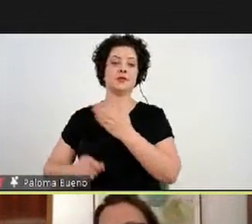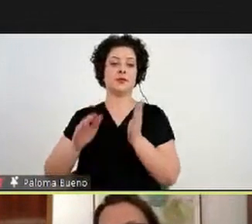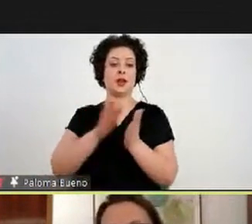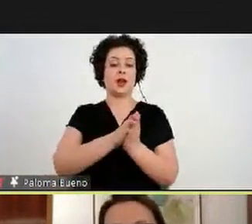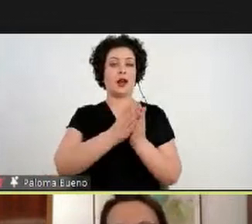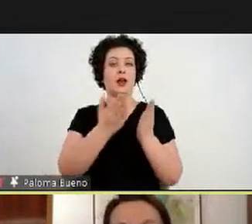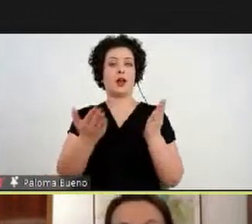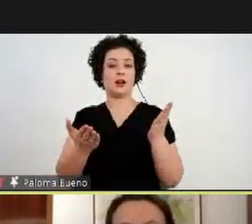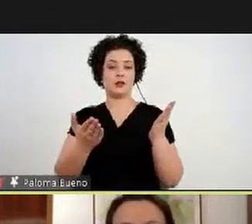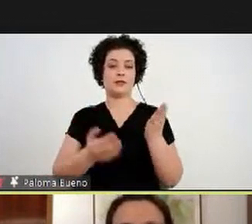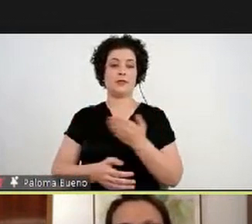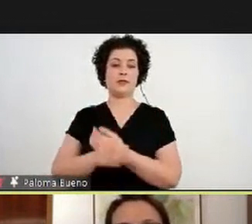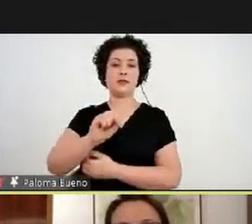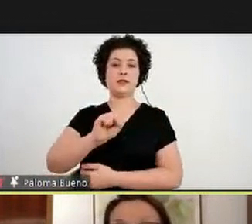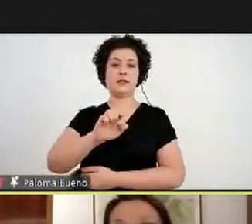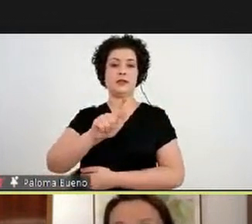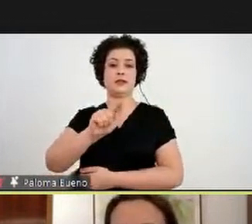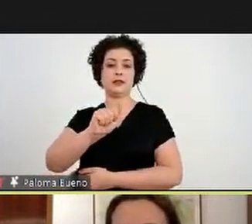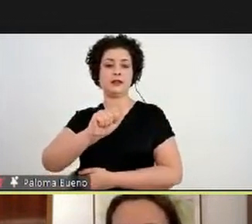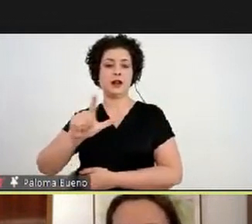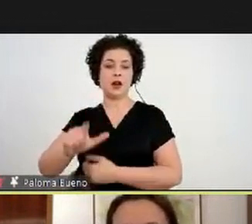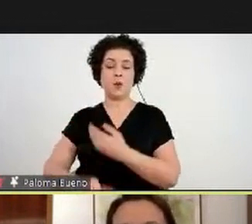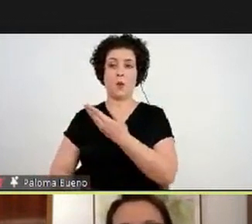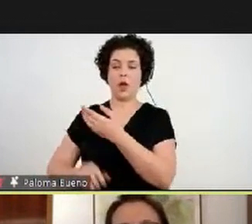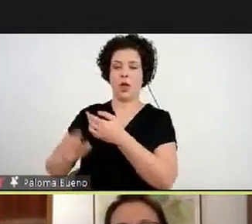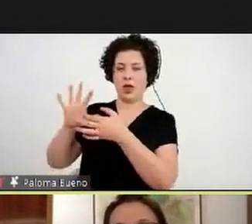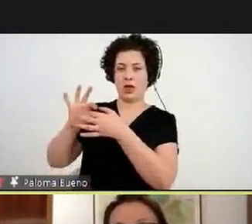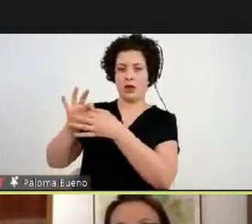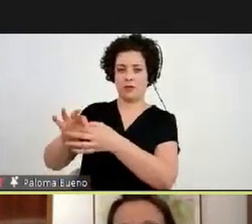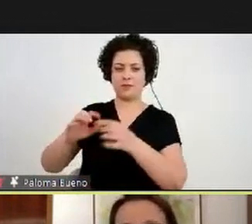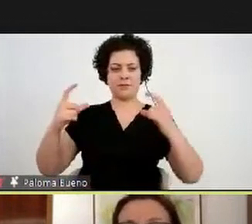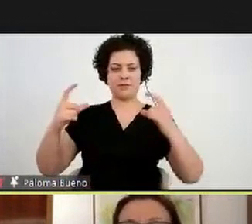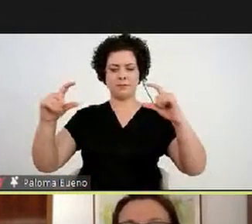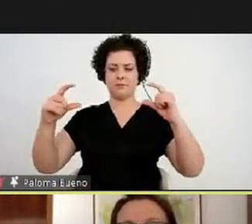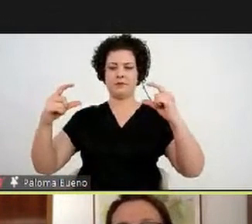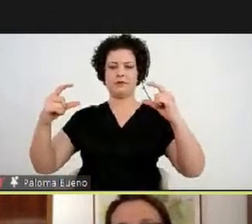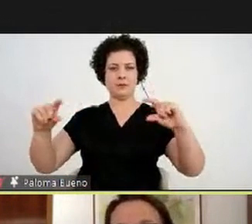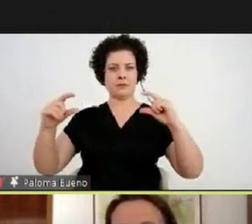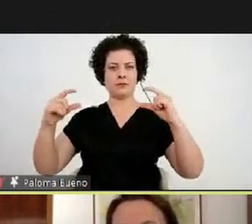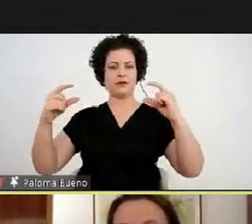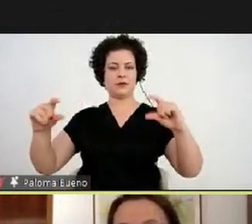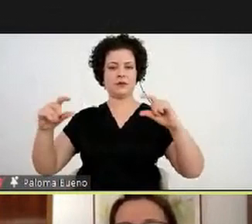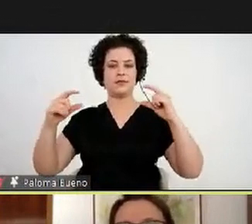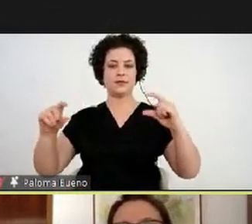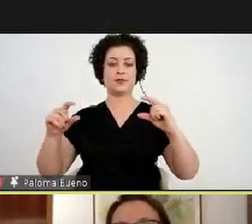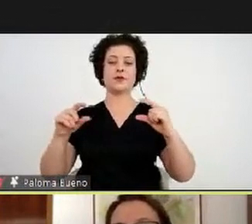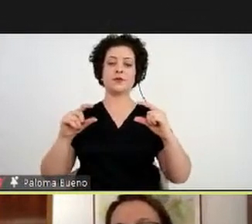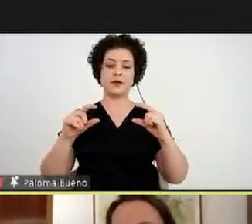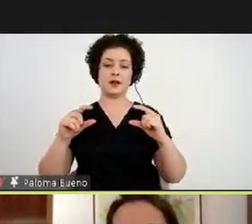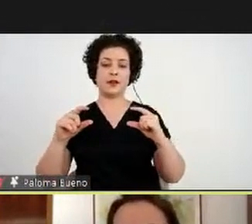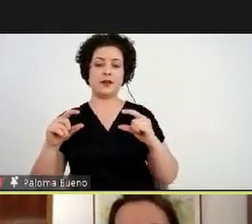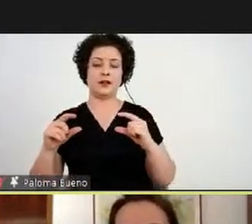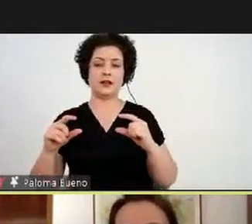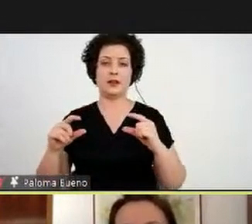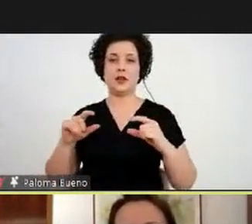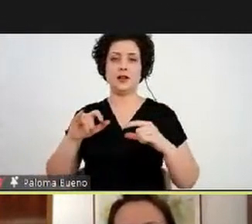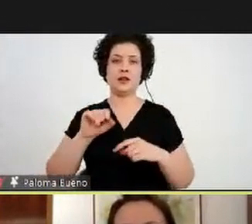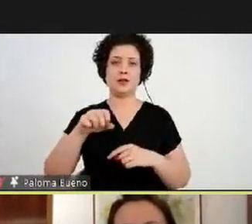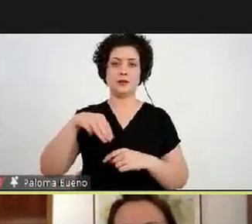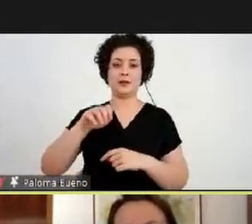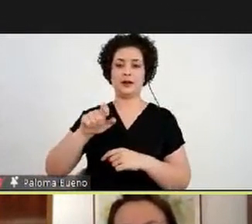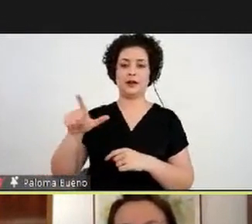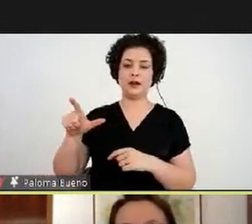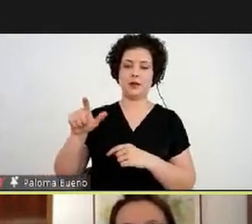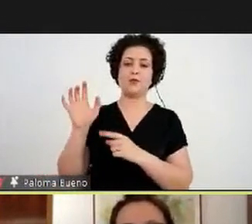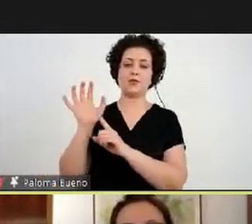Lazar Segal com essa contextualização, a obra de Ismael Nery e essa influência na obra de